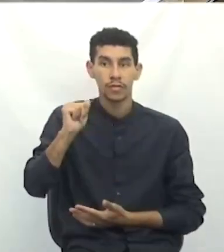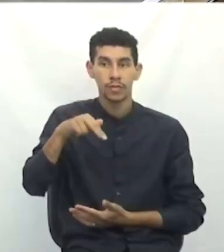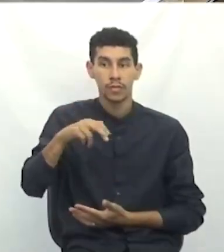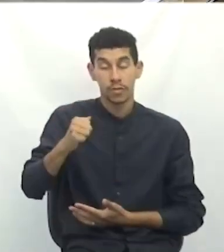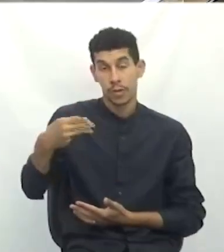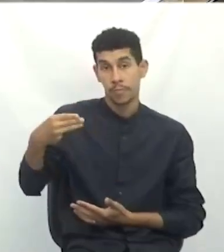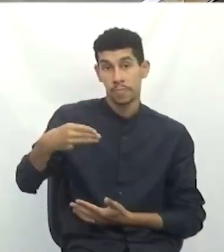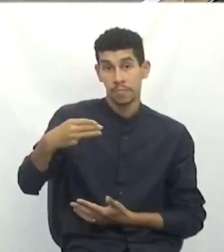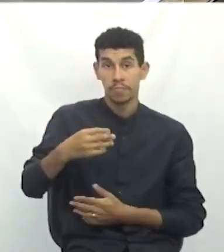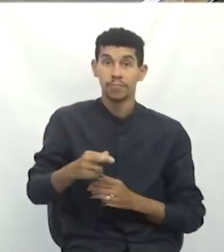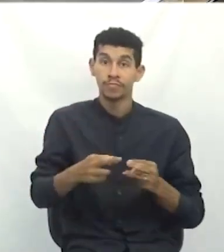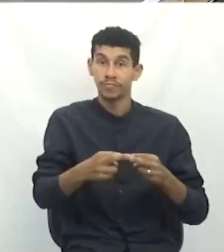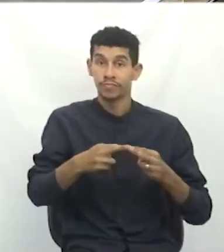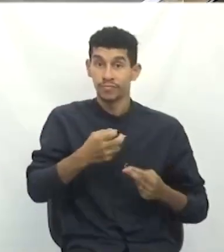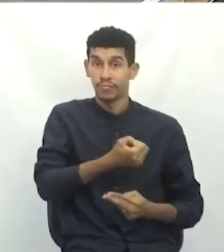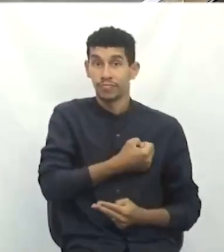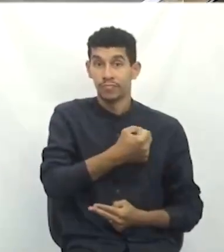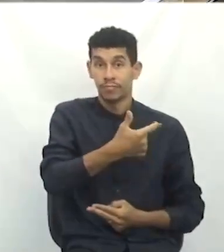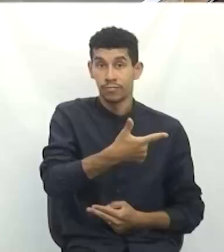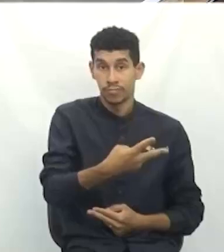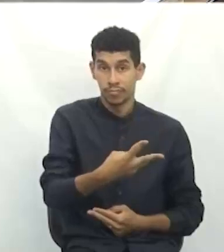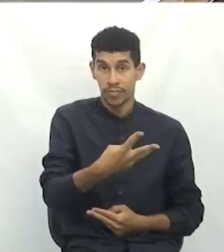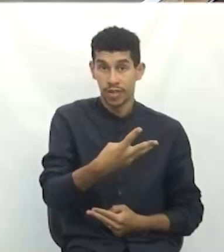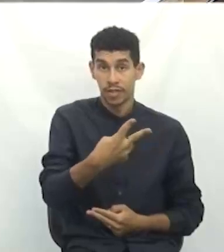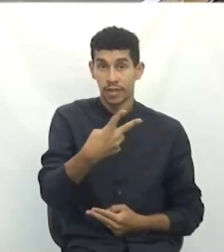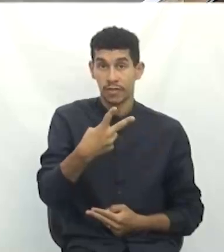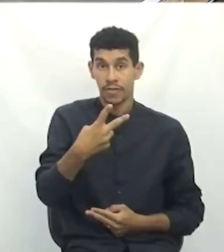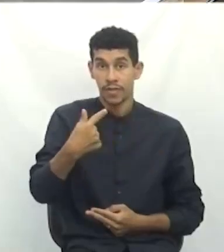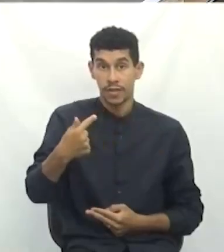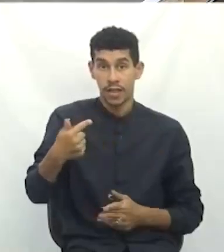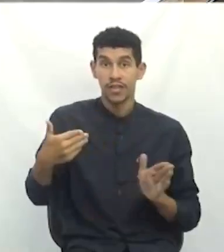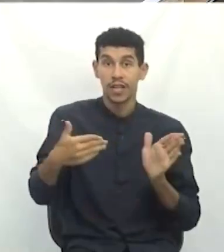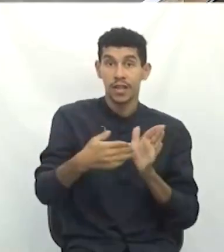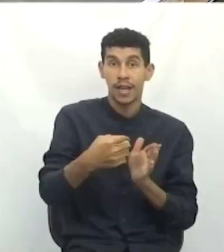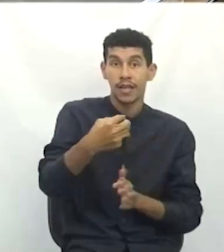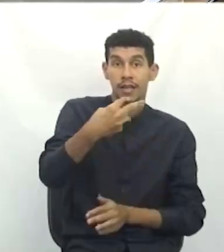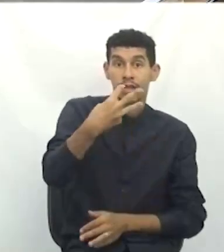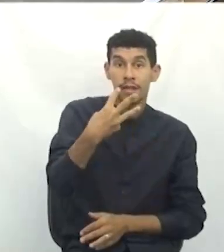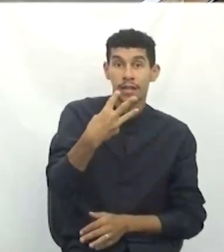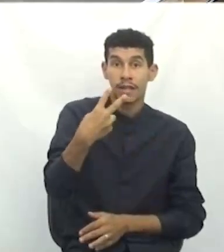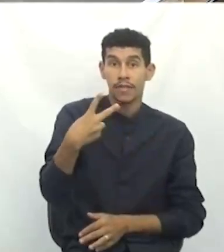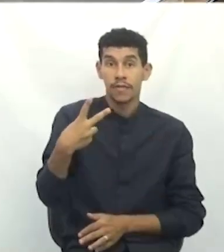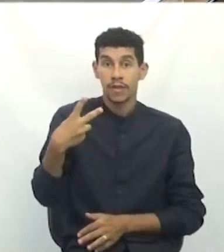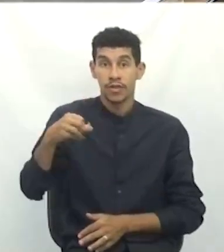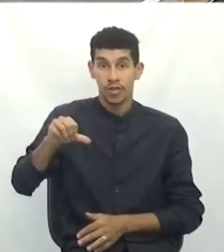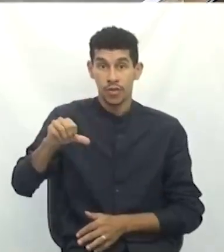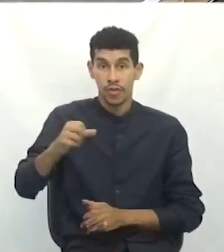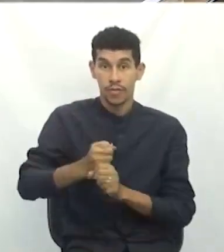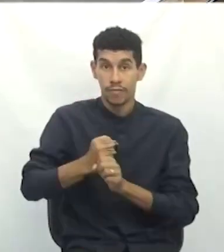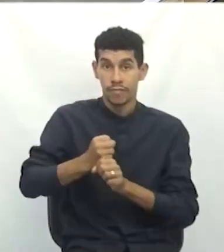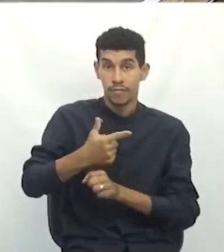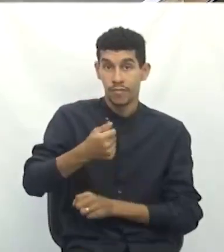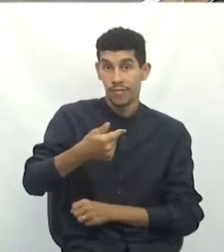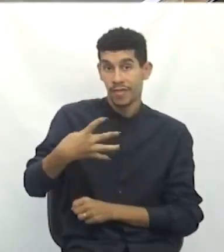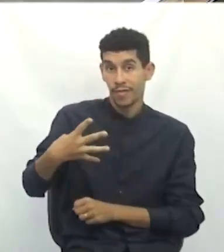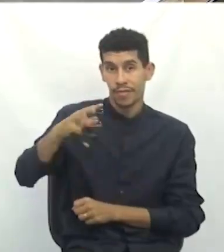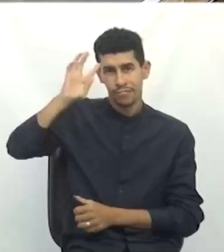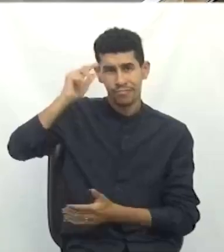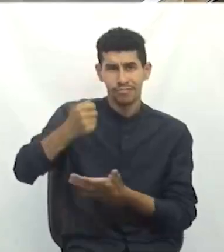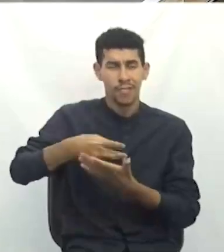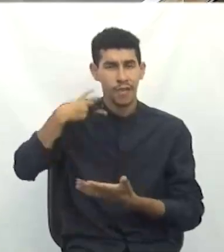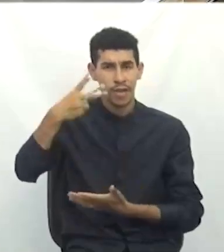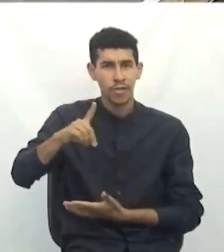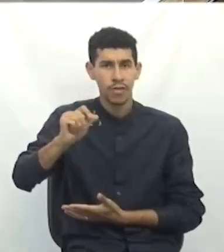Requerimentos números 327 a 329, de 2024, de autoria do vereador Daniel